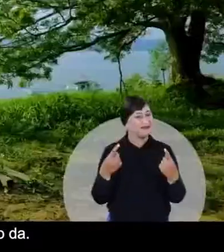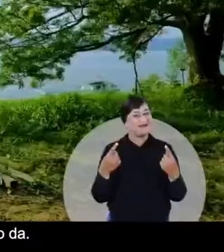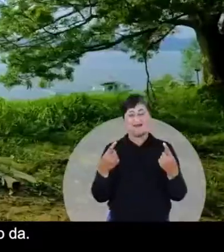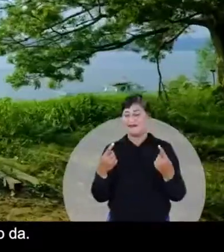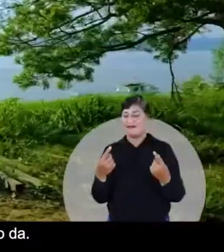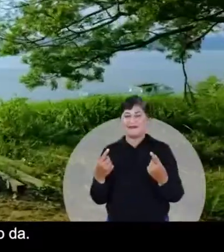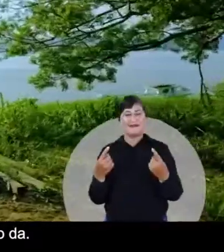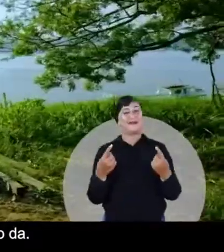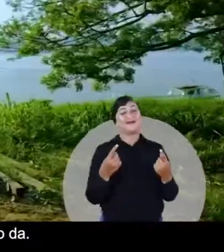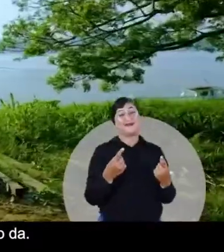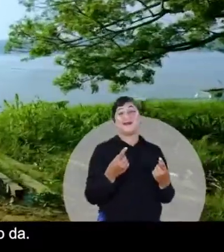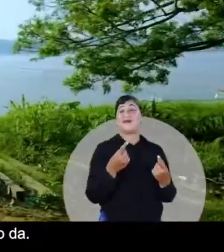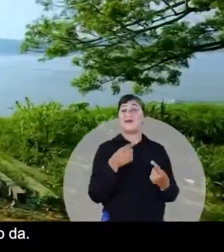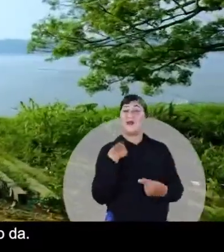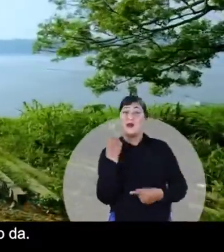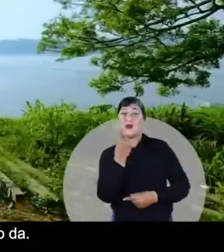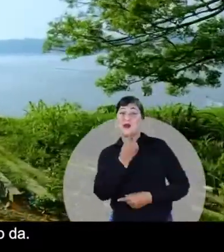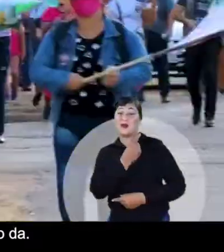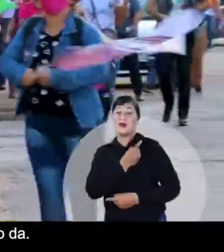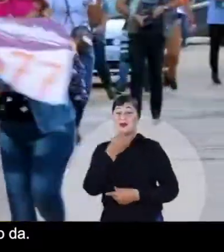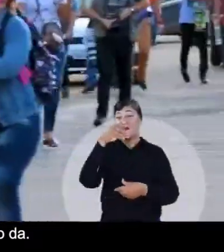Do jeito que tá, não dá.